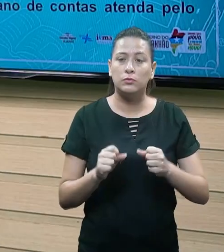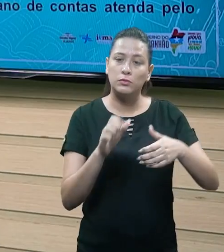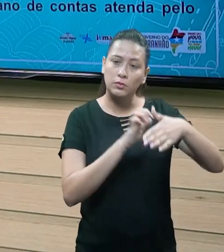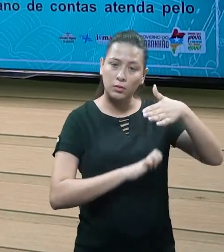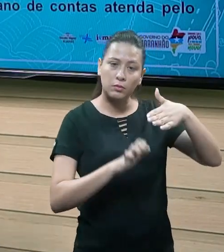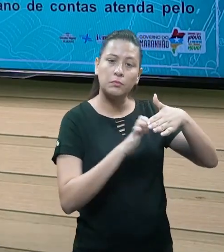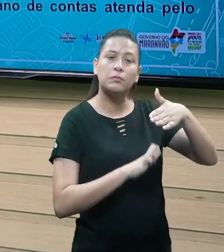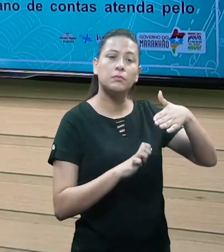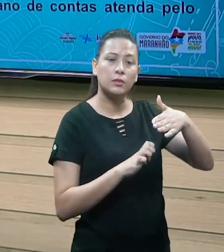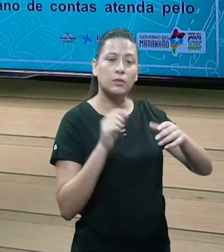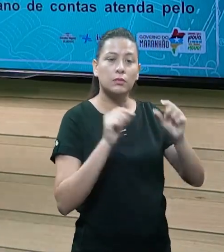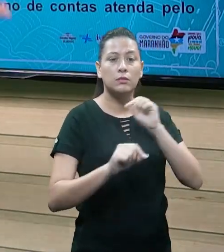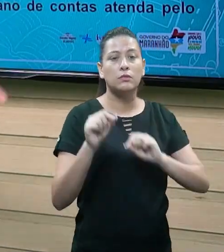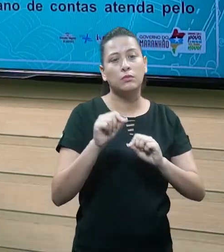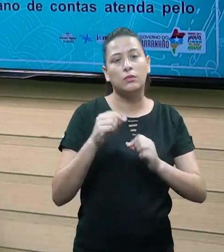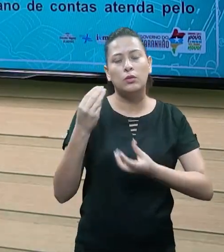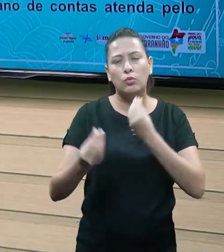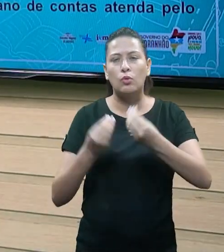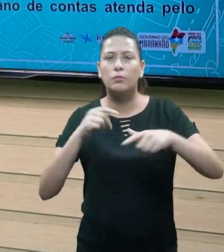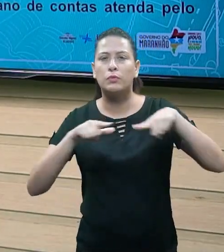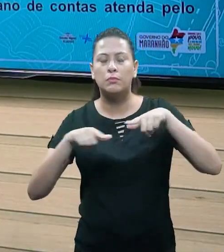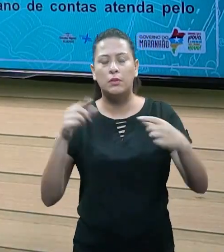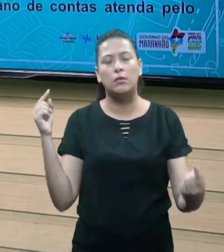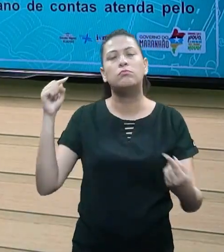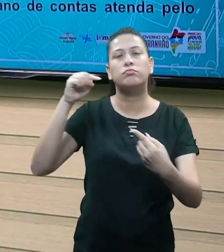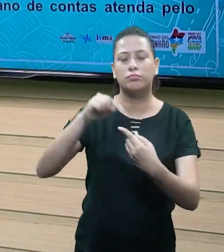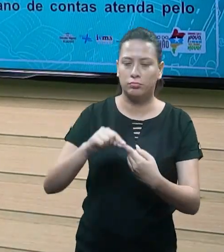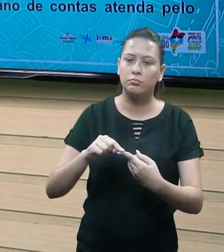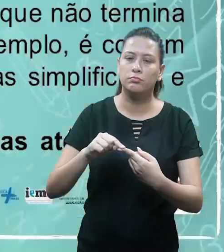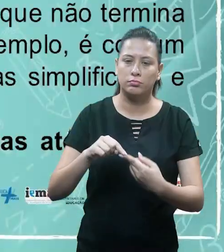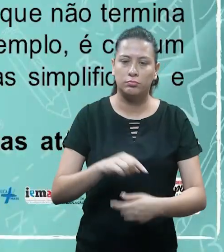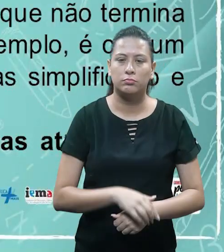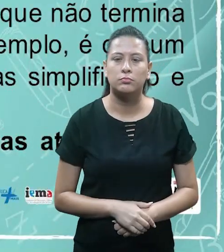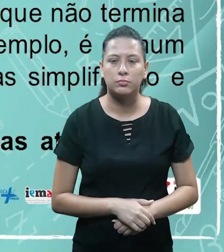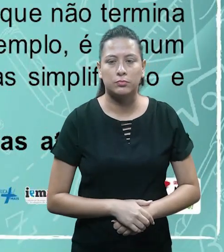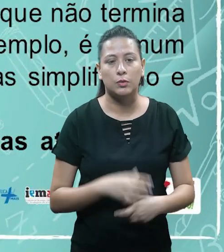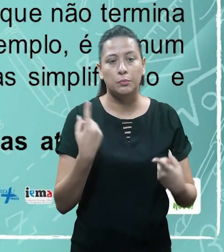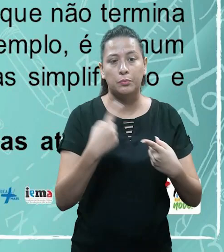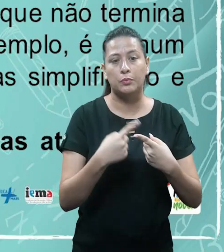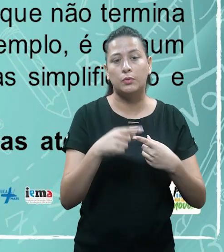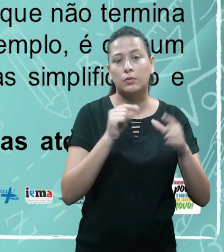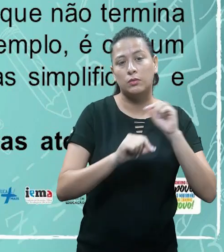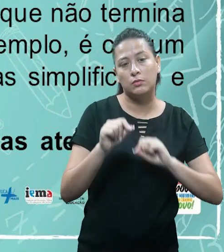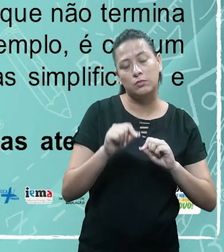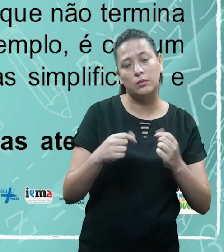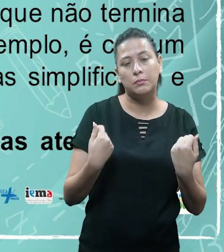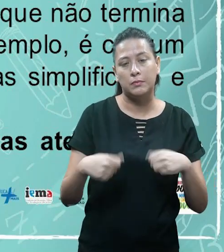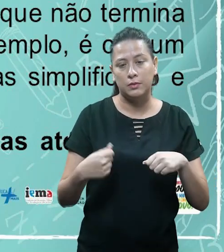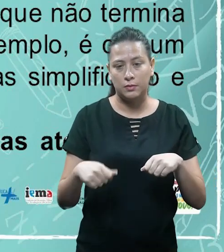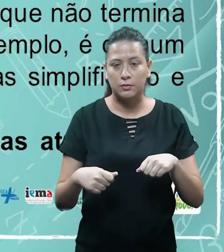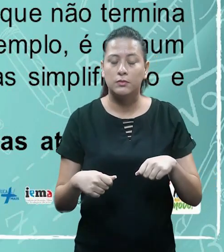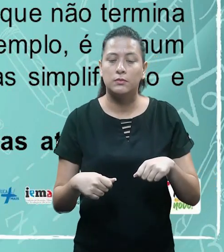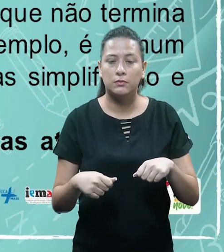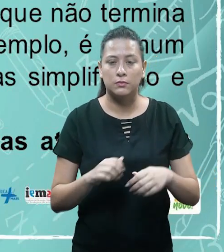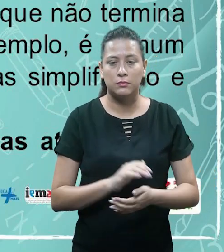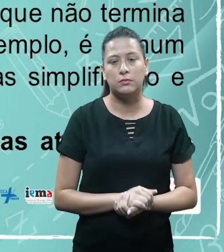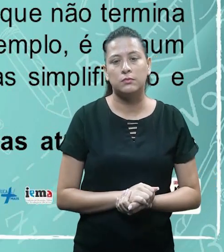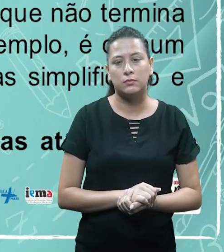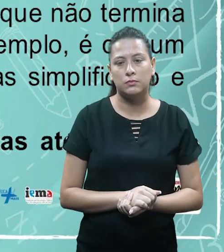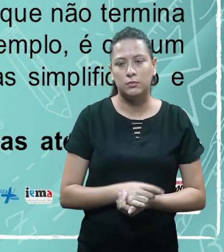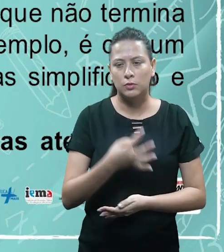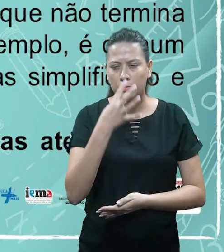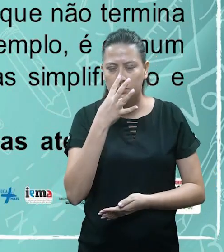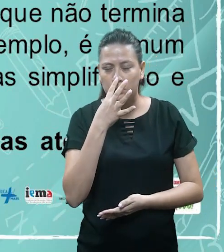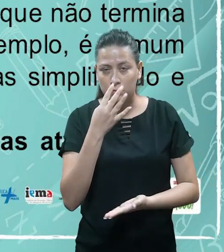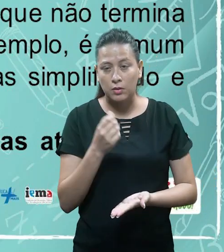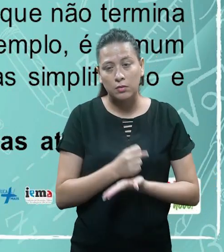dependendo do segmento, a forma como o trabalho, quais são os objetivos, o que realmente foi planejado, certinho? Isso porque ela é preciso atender às necessidades de análise e